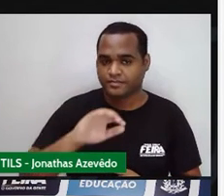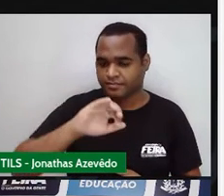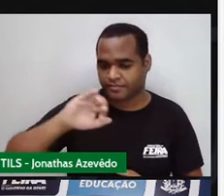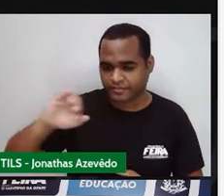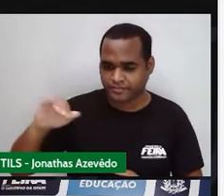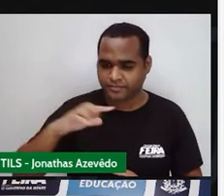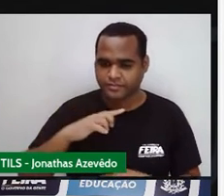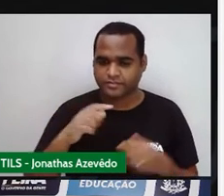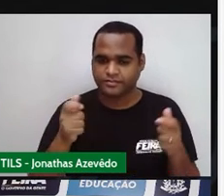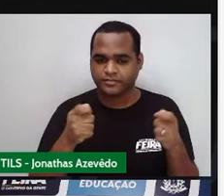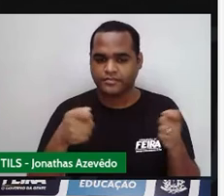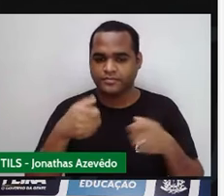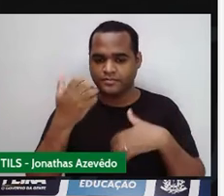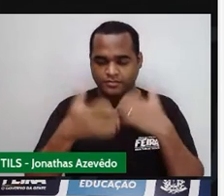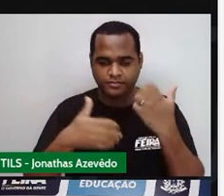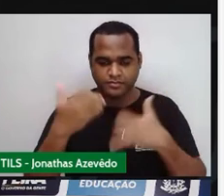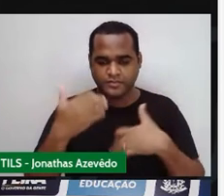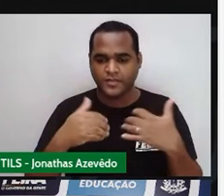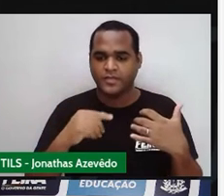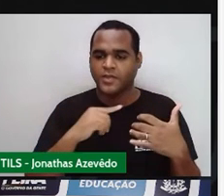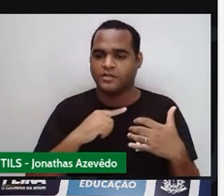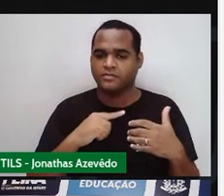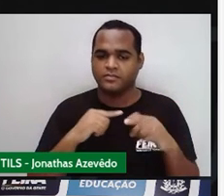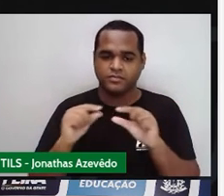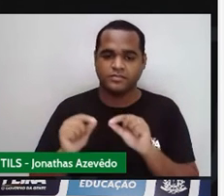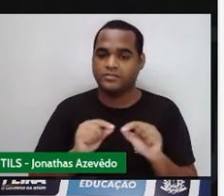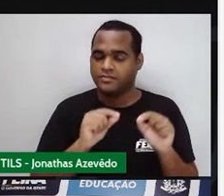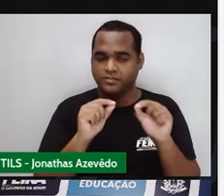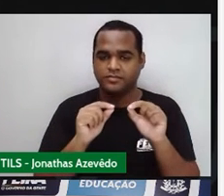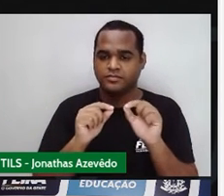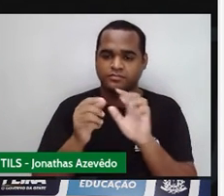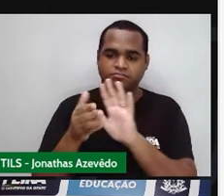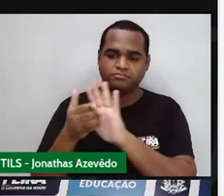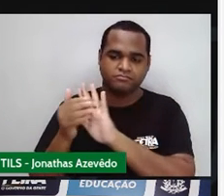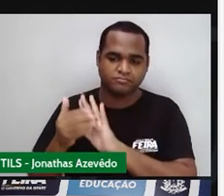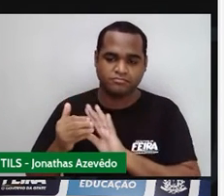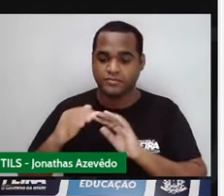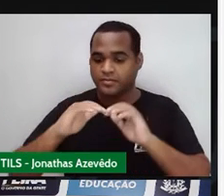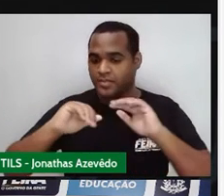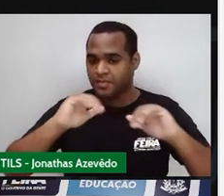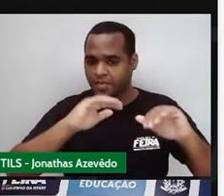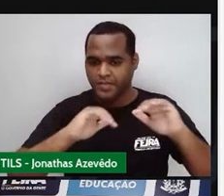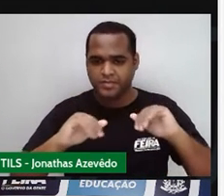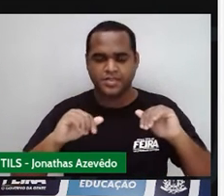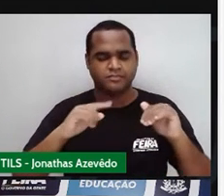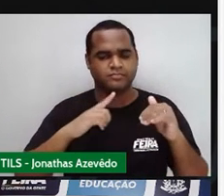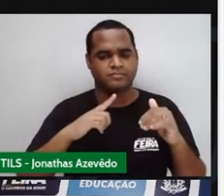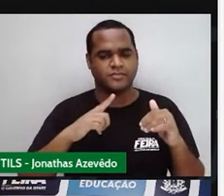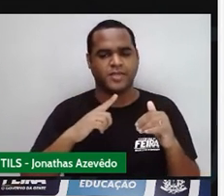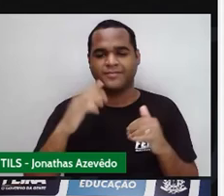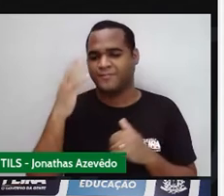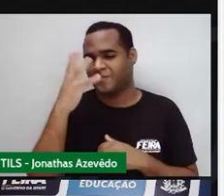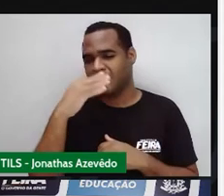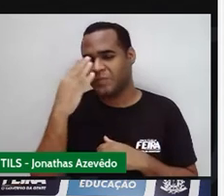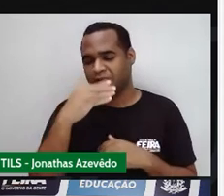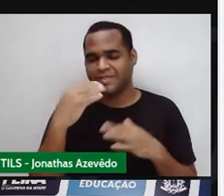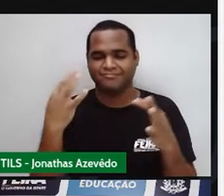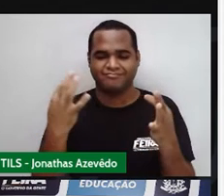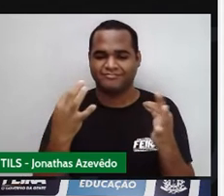separar esses triângulos. Olha só, separei. Aqui, separado, bonitinho.